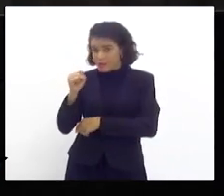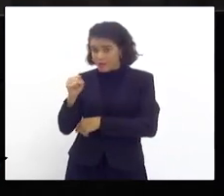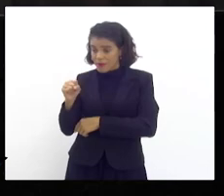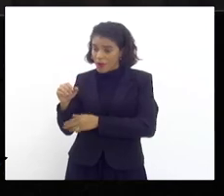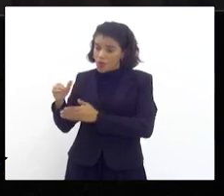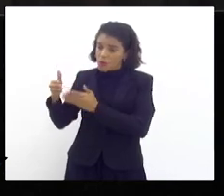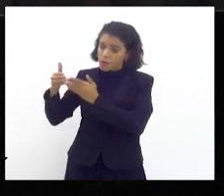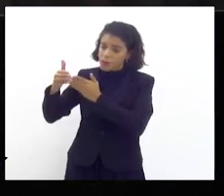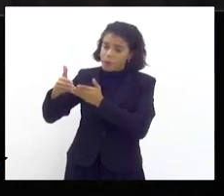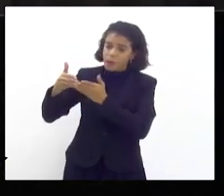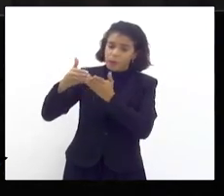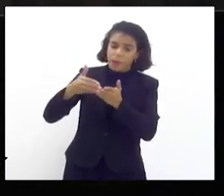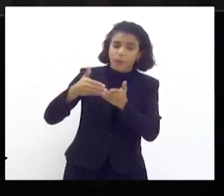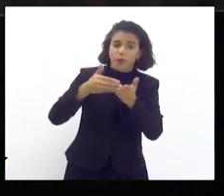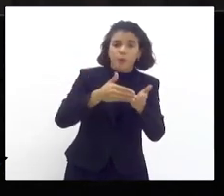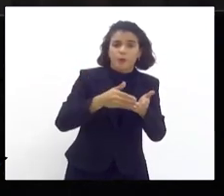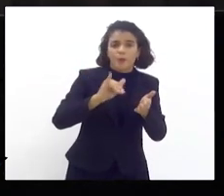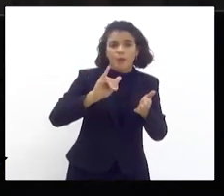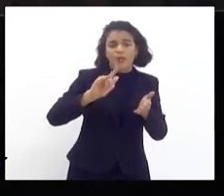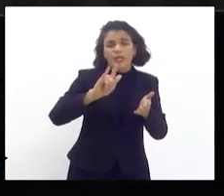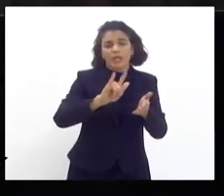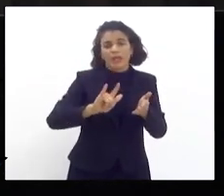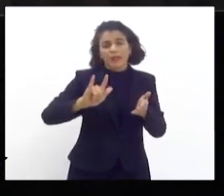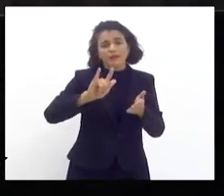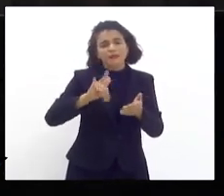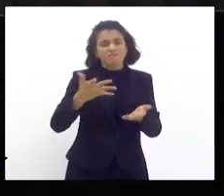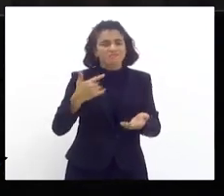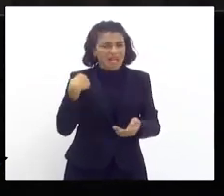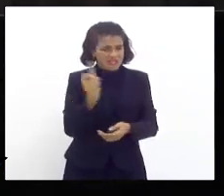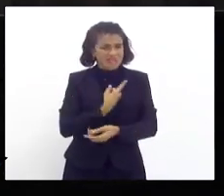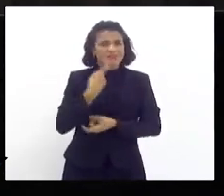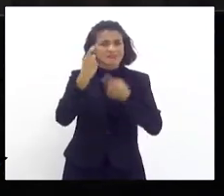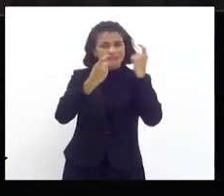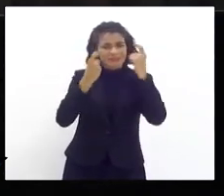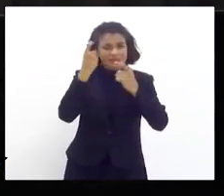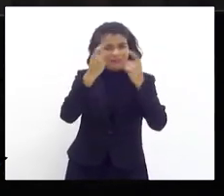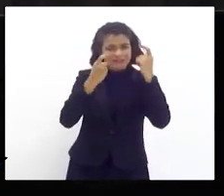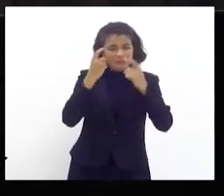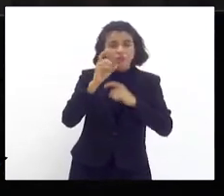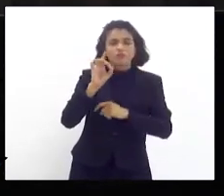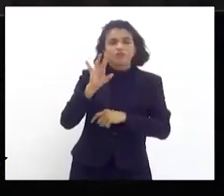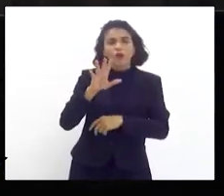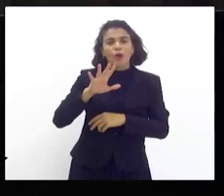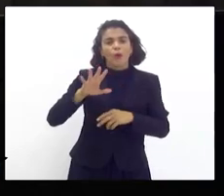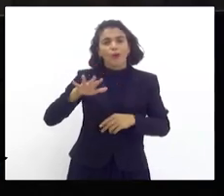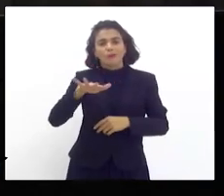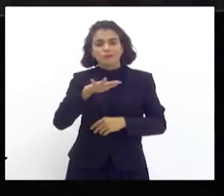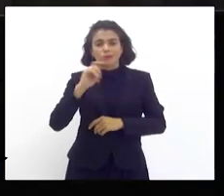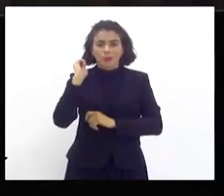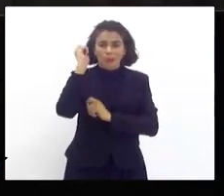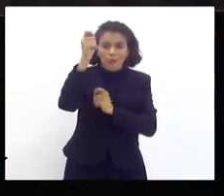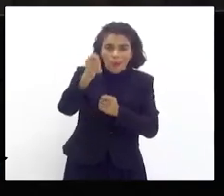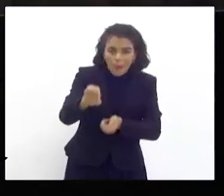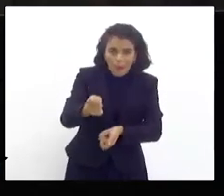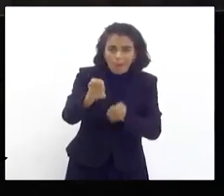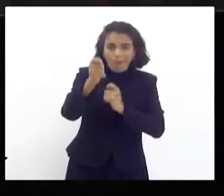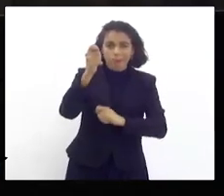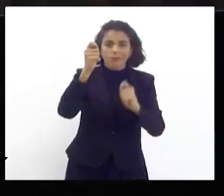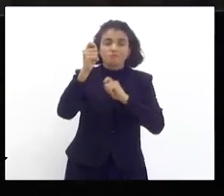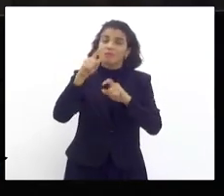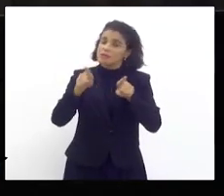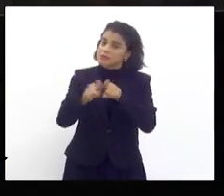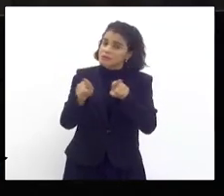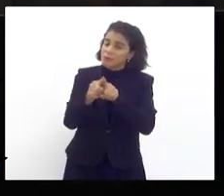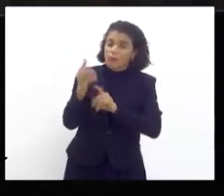Ilha Grande. E todos nós que moramos naquela região temos essa preocupação, não só com a questão do pescador, mas dos moradores, do turismo.